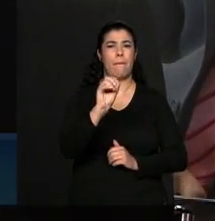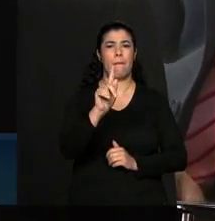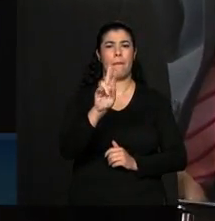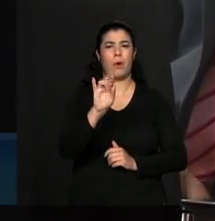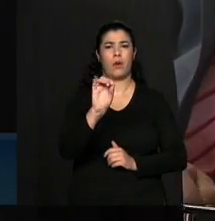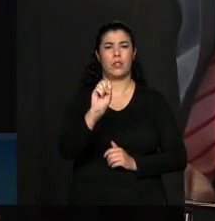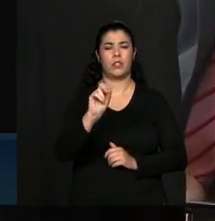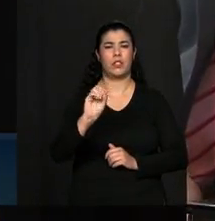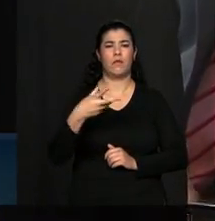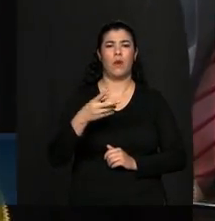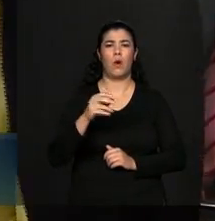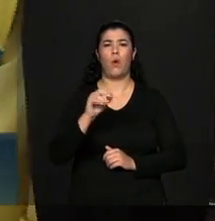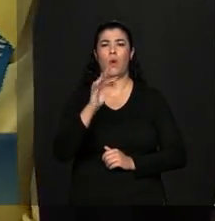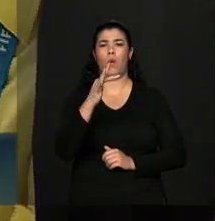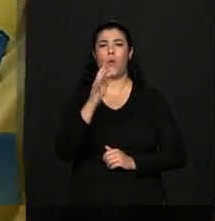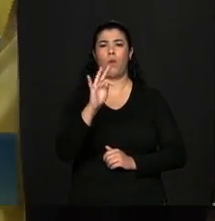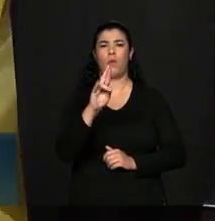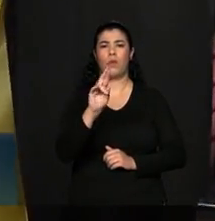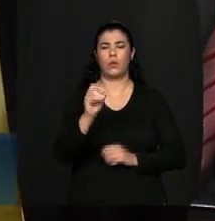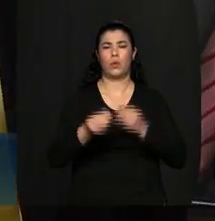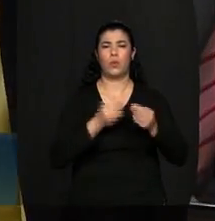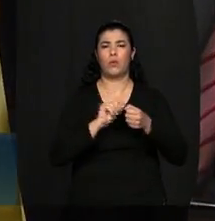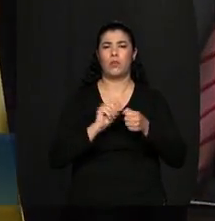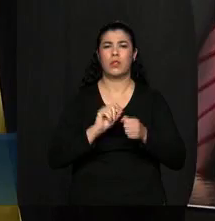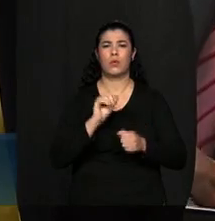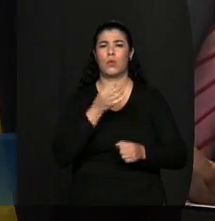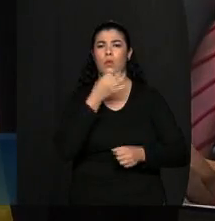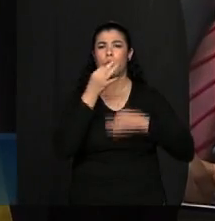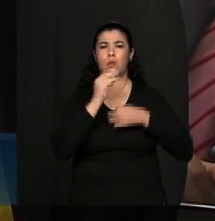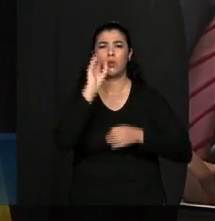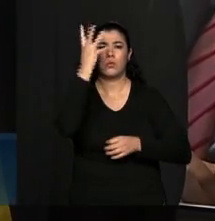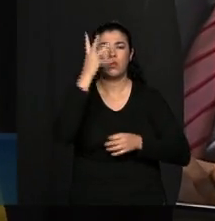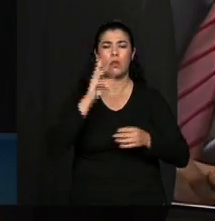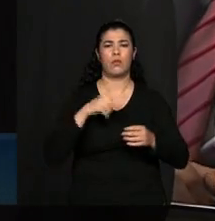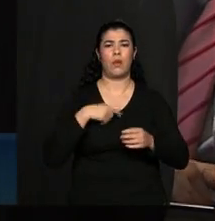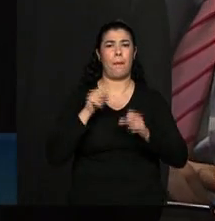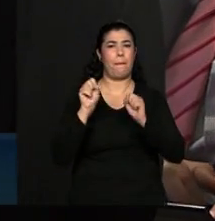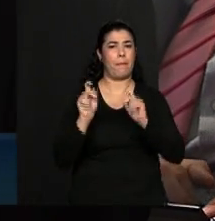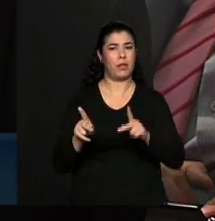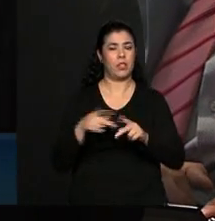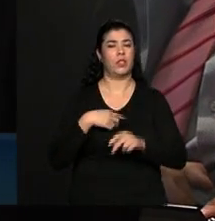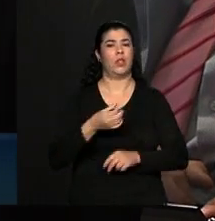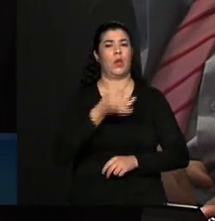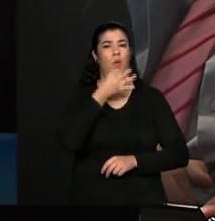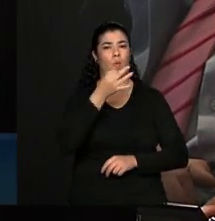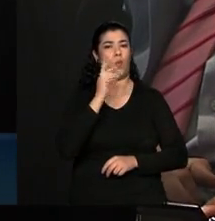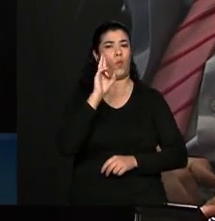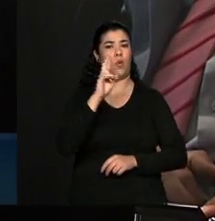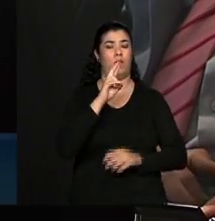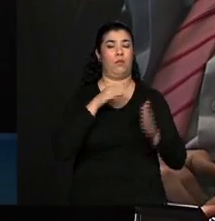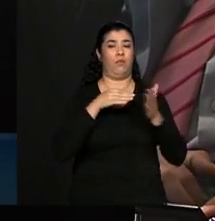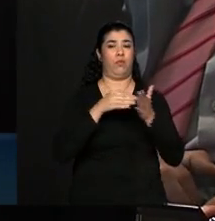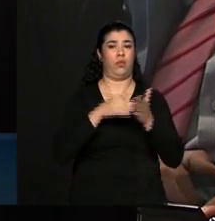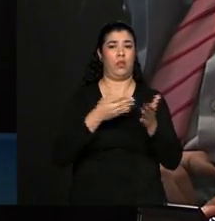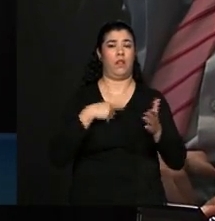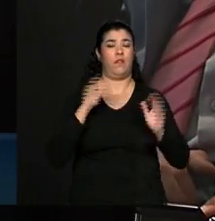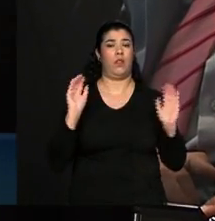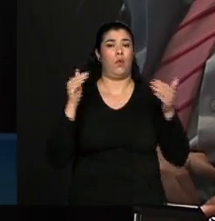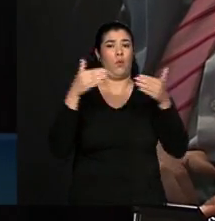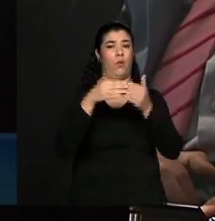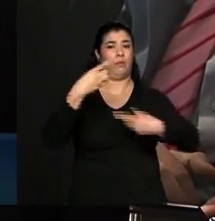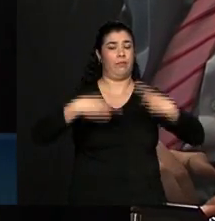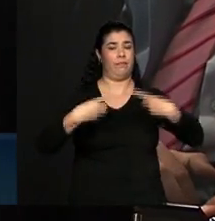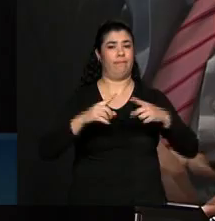Enfim, gostaria que o senhor esclarecesse. E o senhor falou que não é uma solução para a Previdência. A solução vai sair definitivamente no fórum.